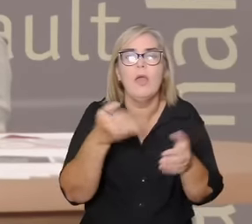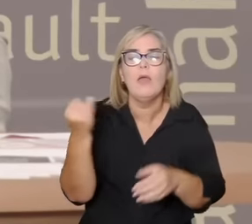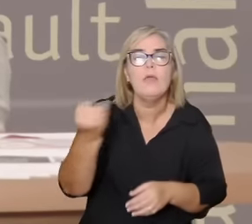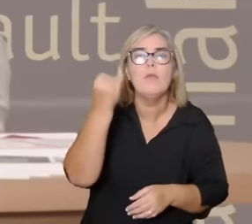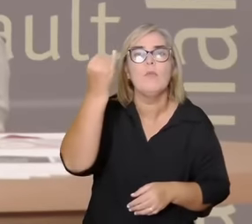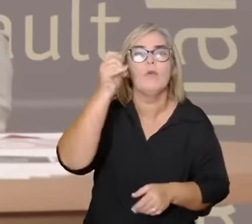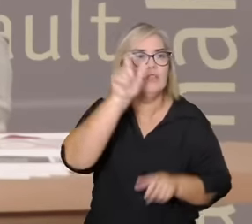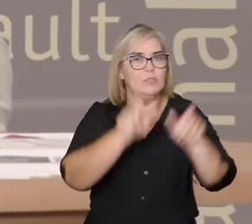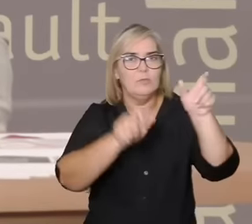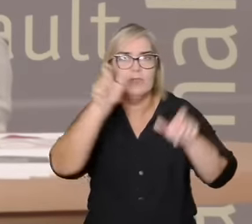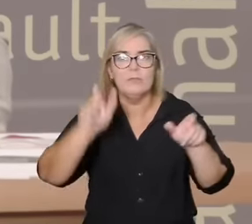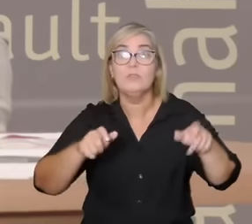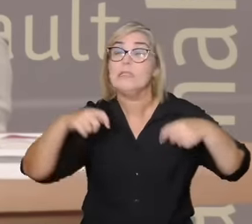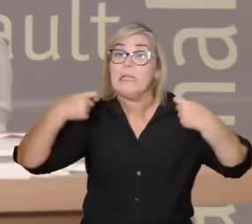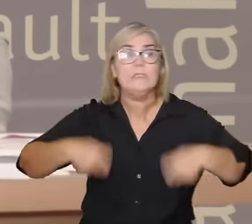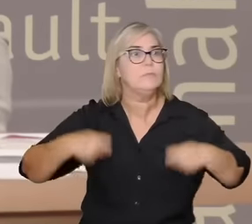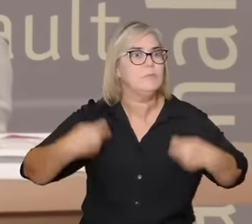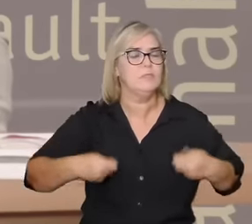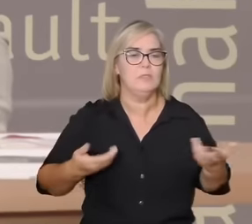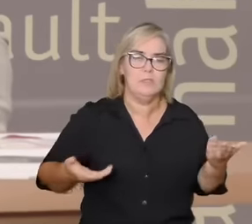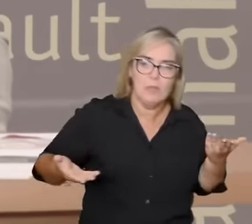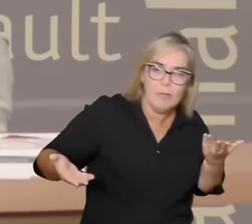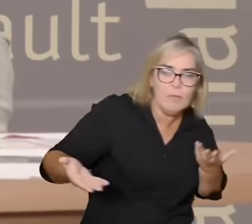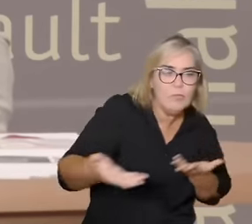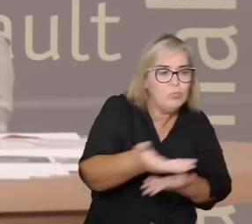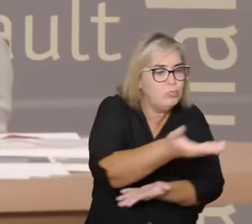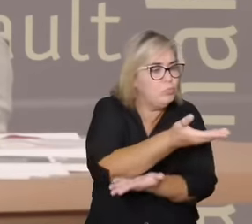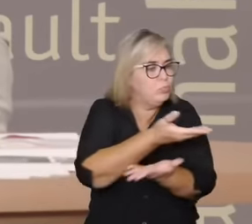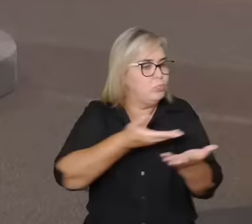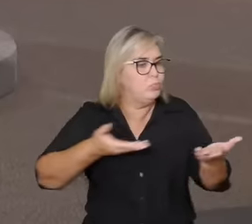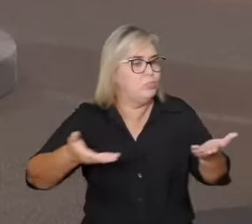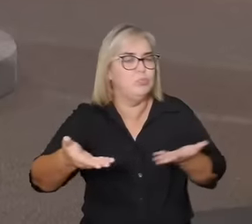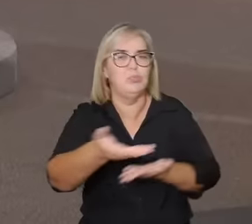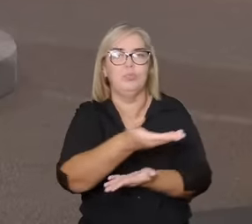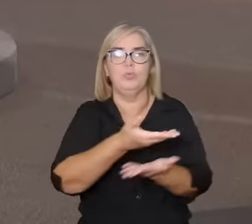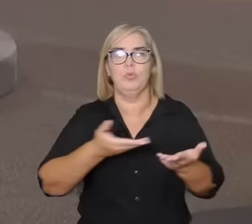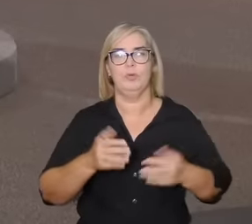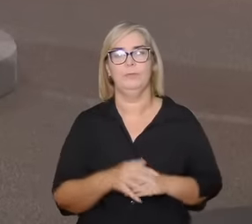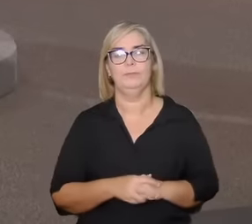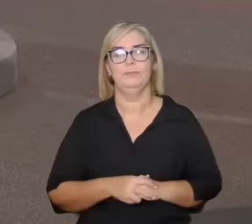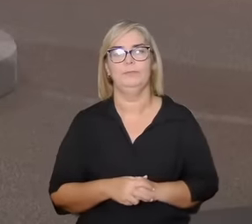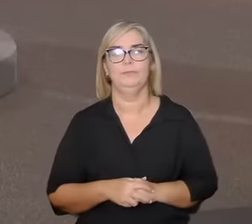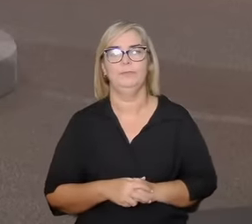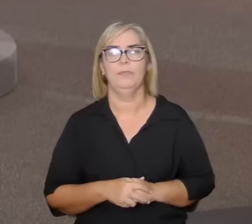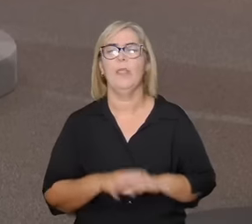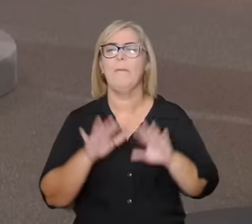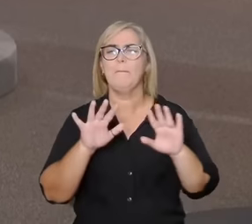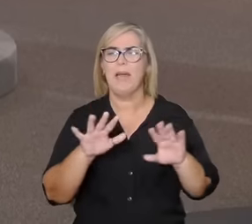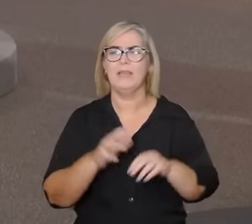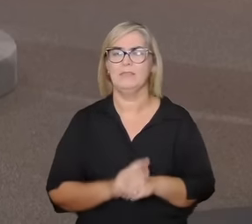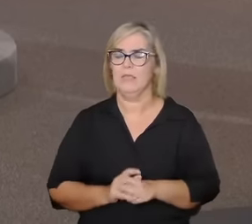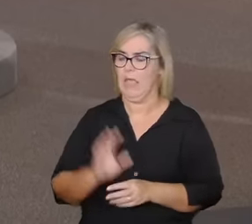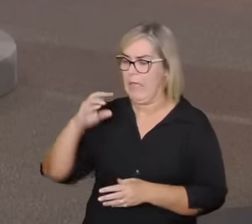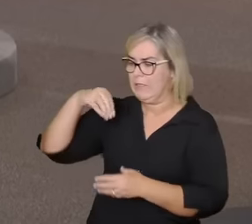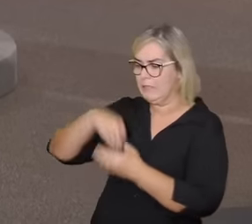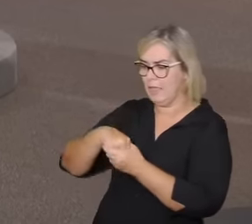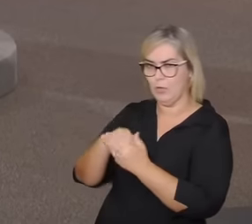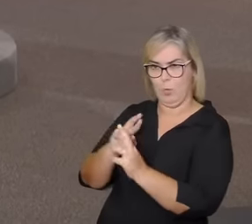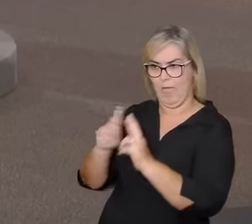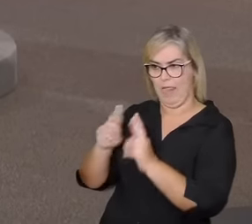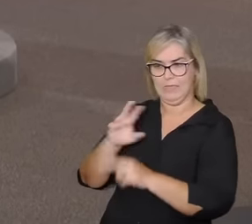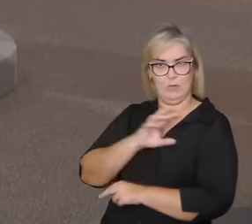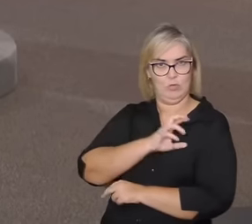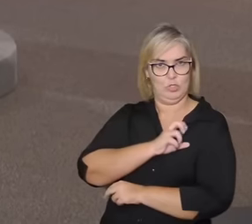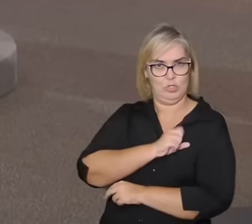saber o que elas podem compartilhar elas podem trocar com os outros e uma relação amorosa ela tem o papel